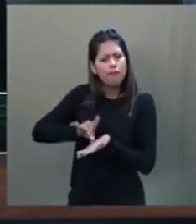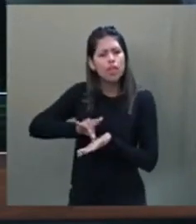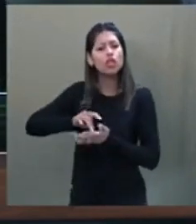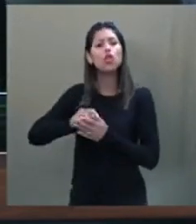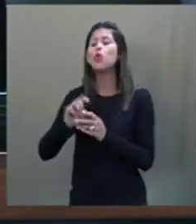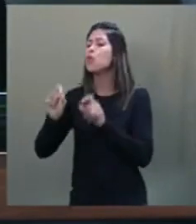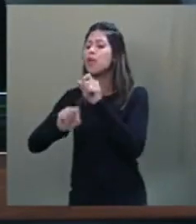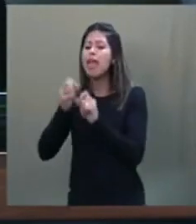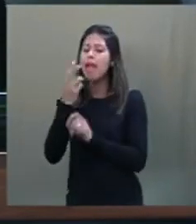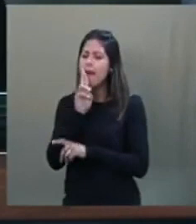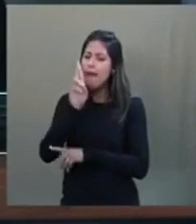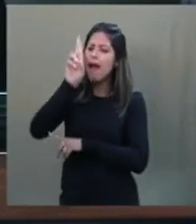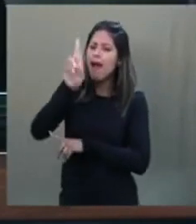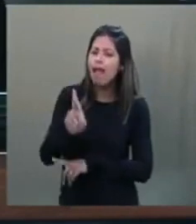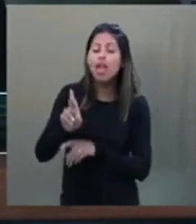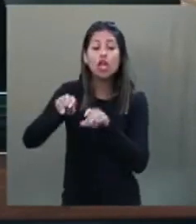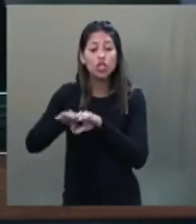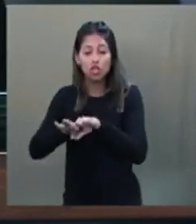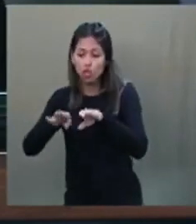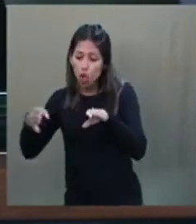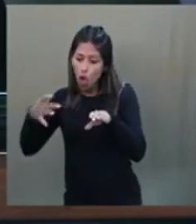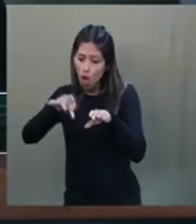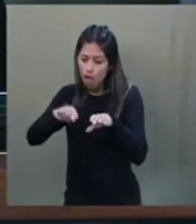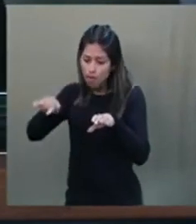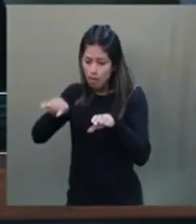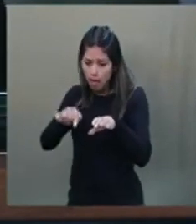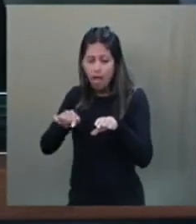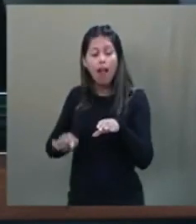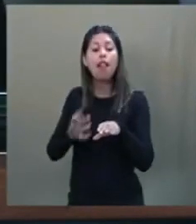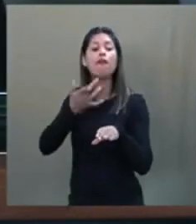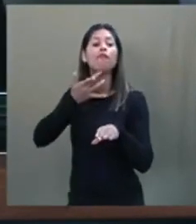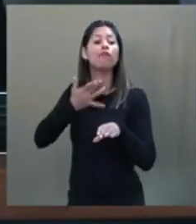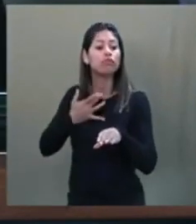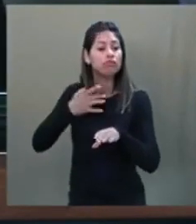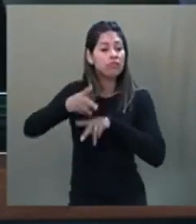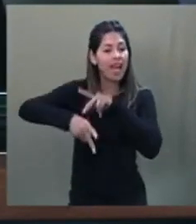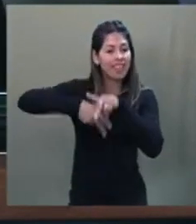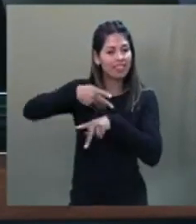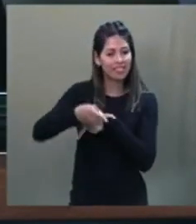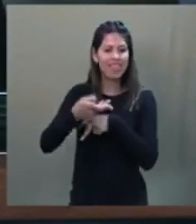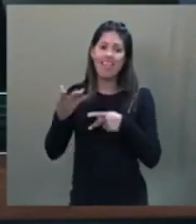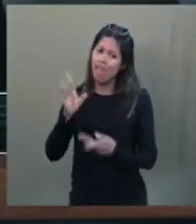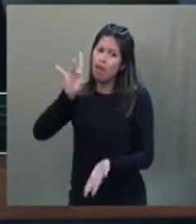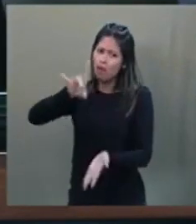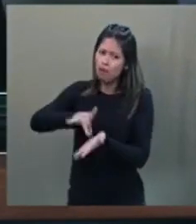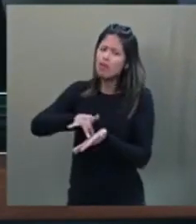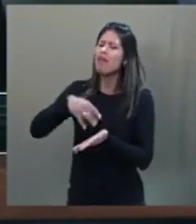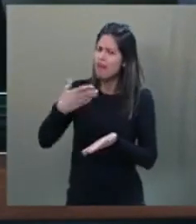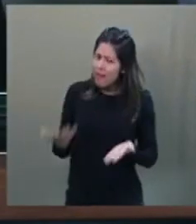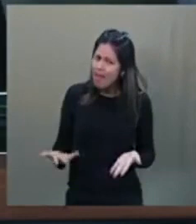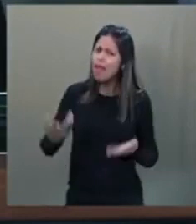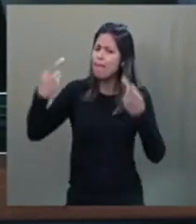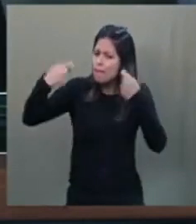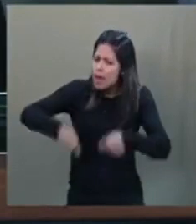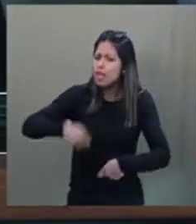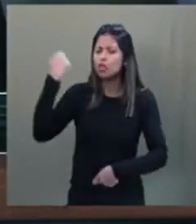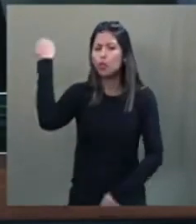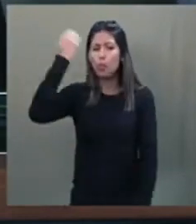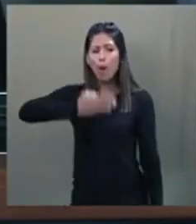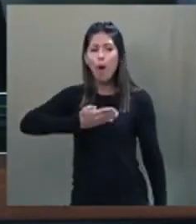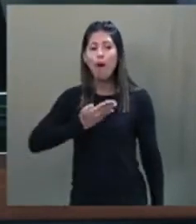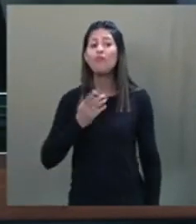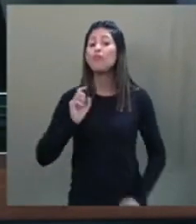é a resposta legítima da vontade popular. Legitimidade que deve ser reconhecida assim que